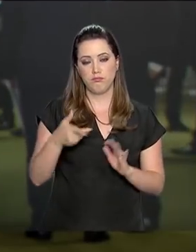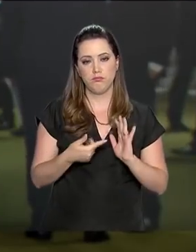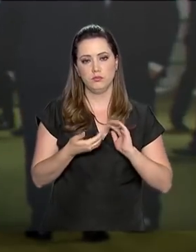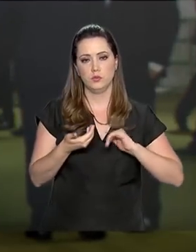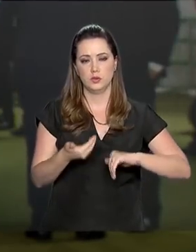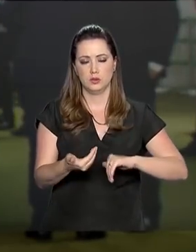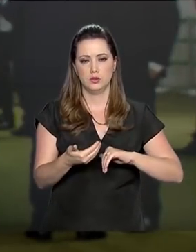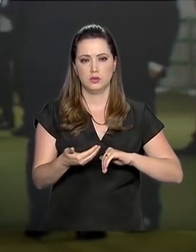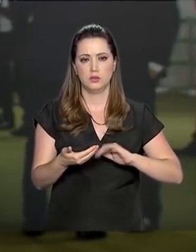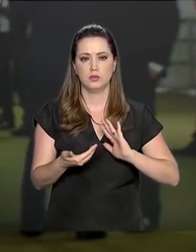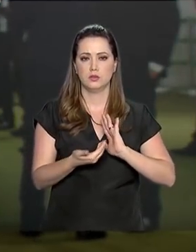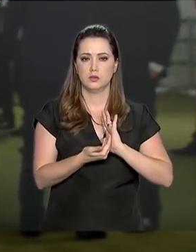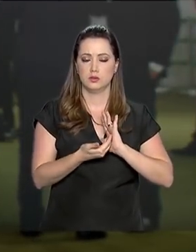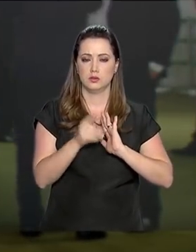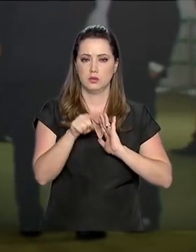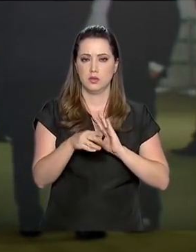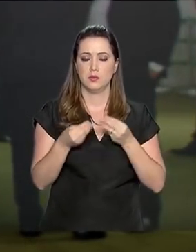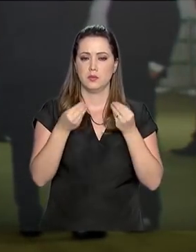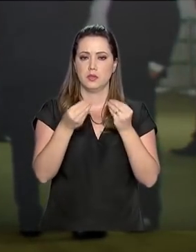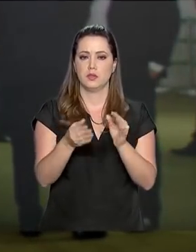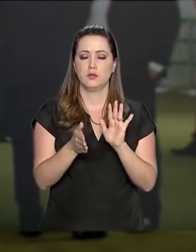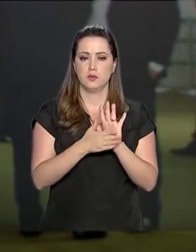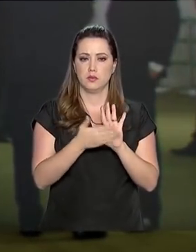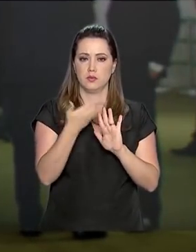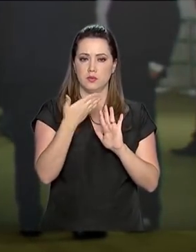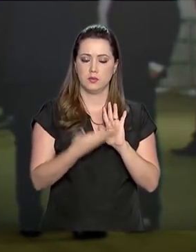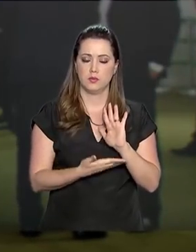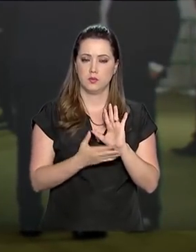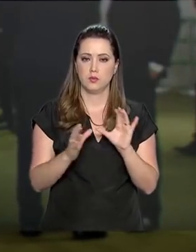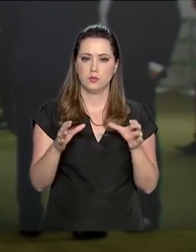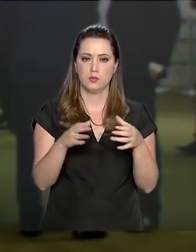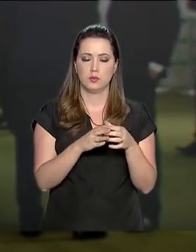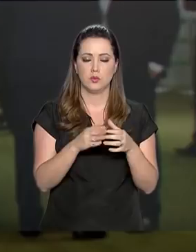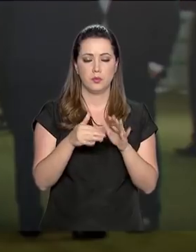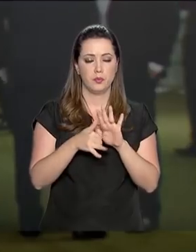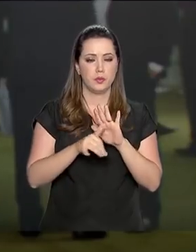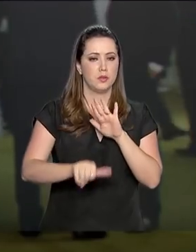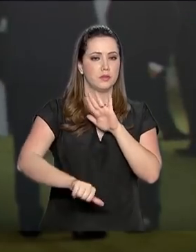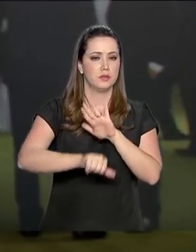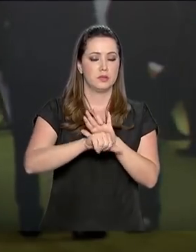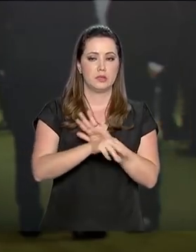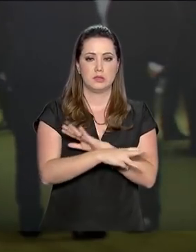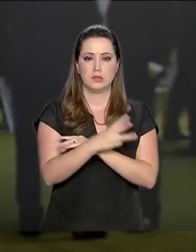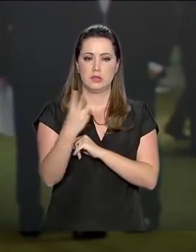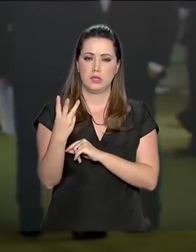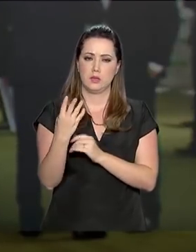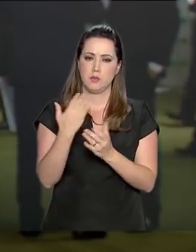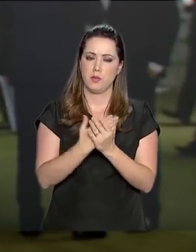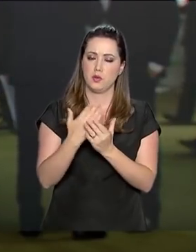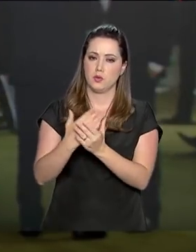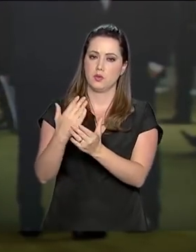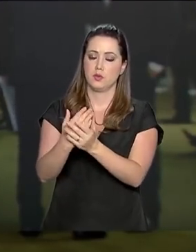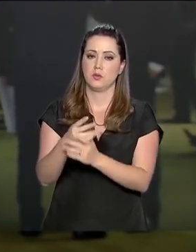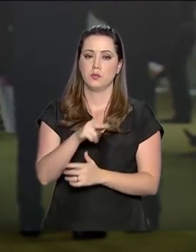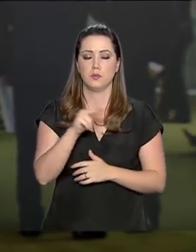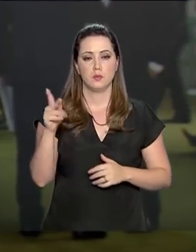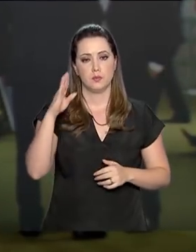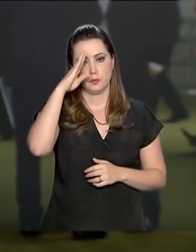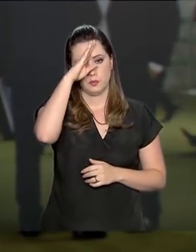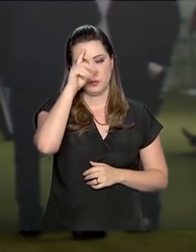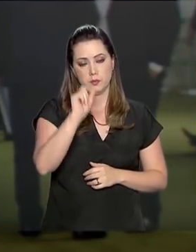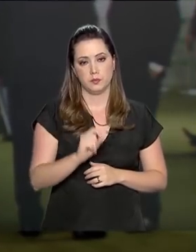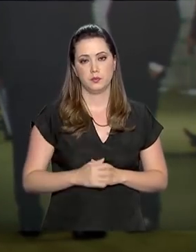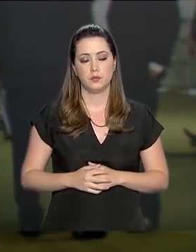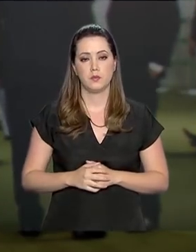Nacional, na Câmara dos Deputados, para entregar esse pacote anticrimes de vários projetos, são três projetos, para o presidente da casa,